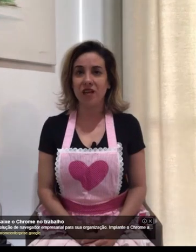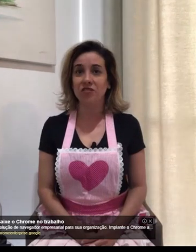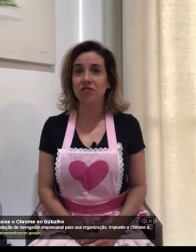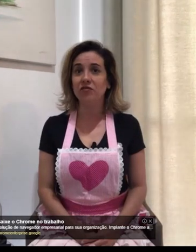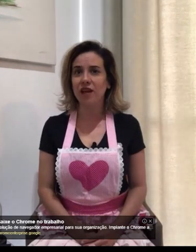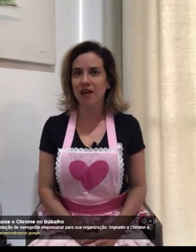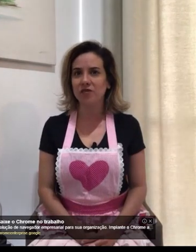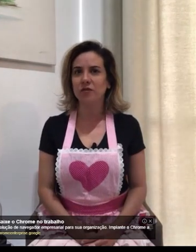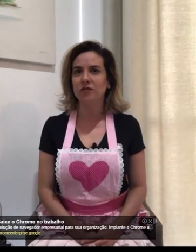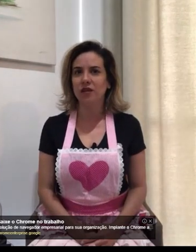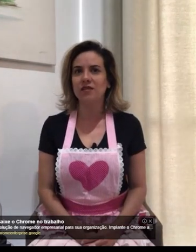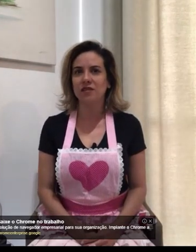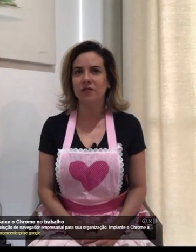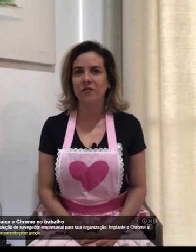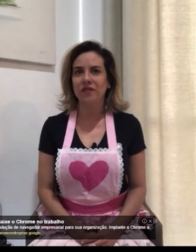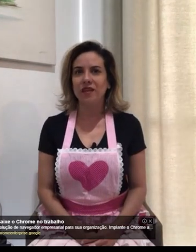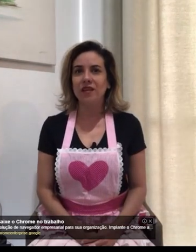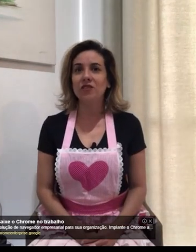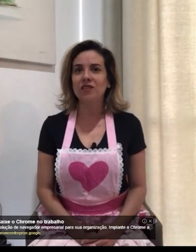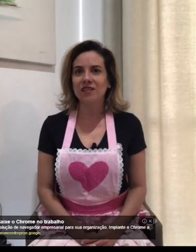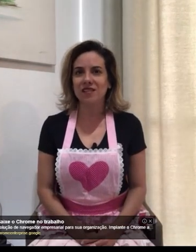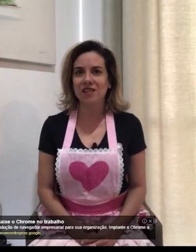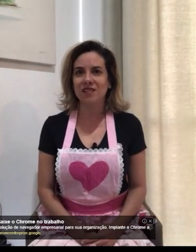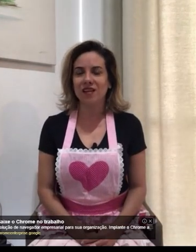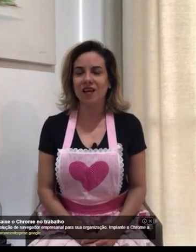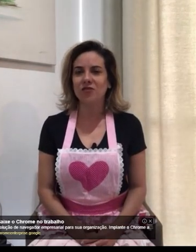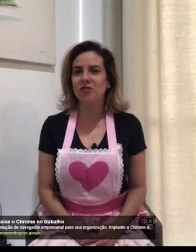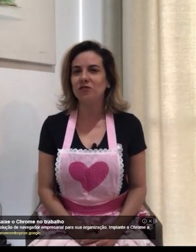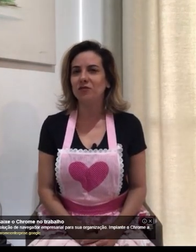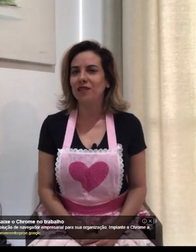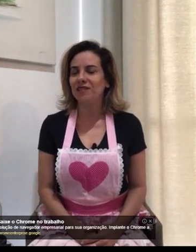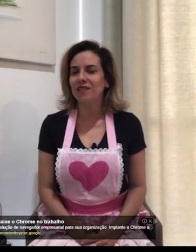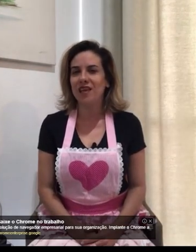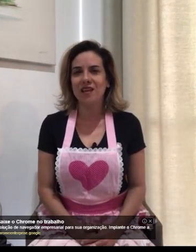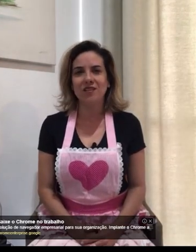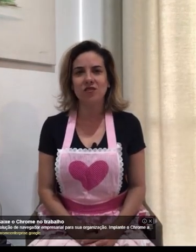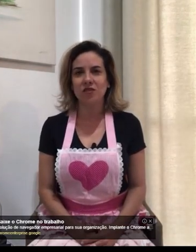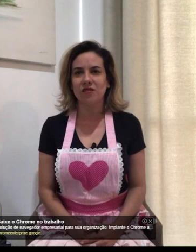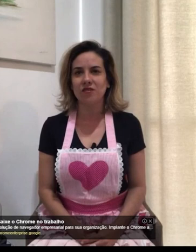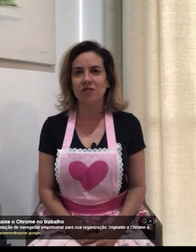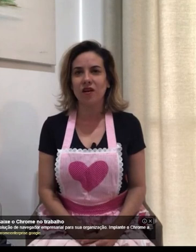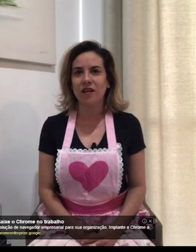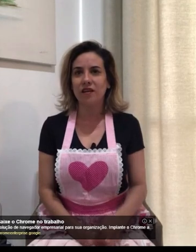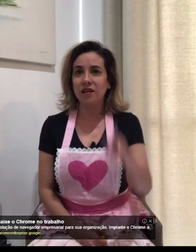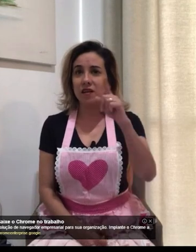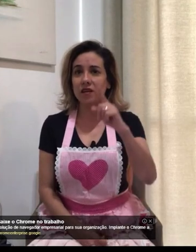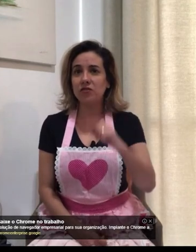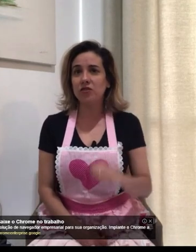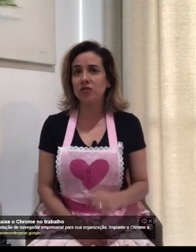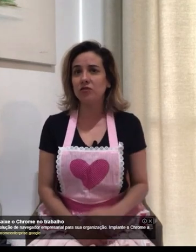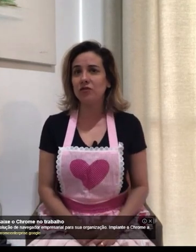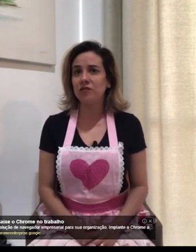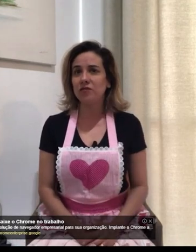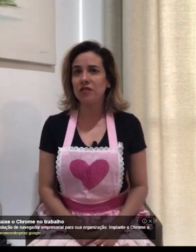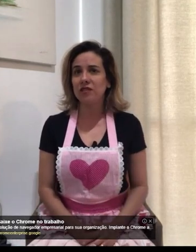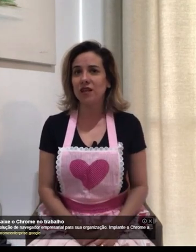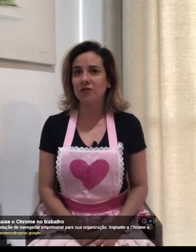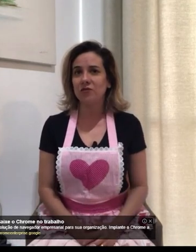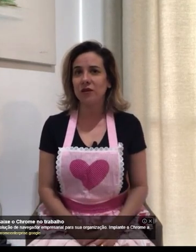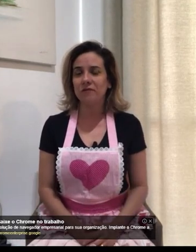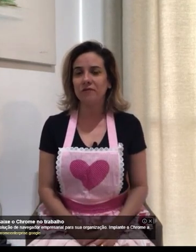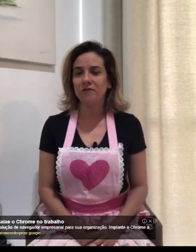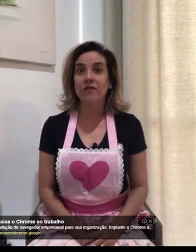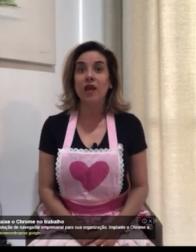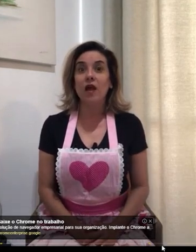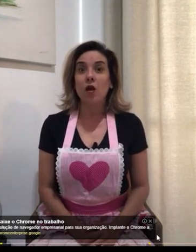terça-feira, a gente fala sobre educação. E toda sexta, a gente ouve uma deliciosa história e eu te indico um livro de